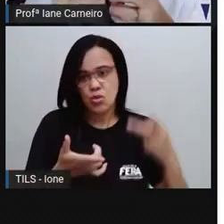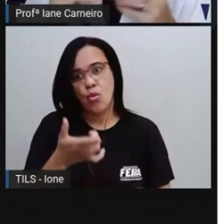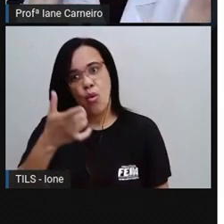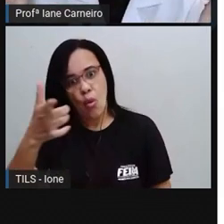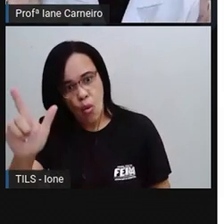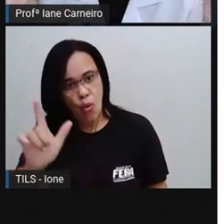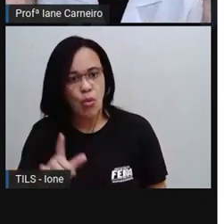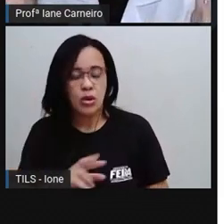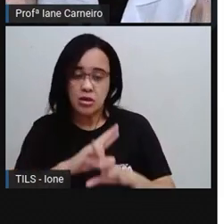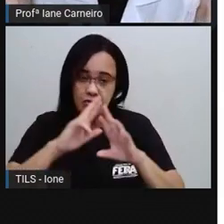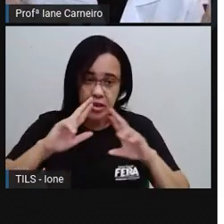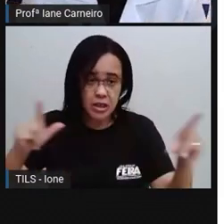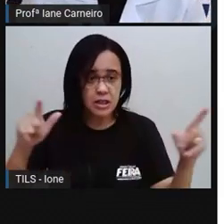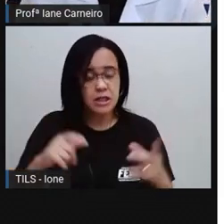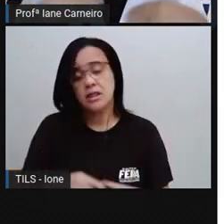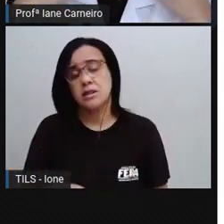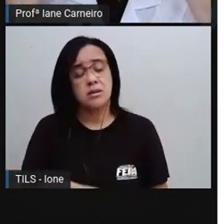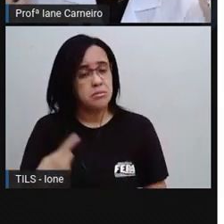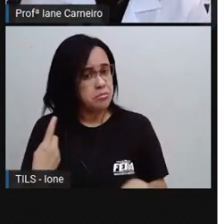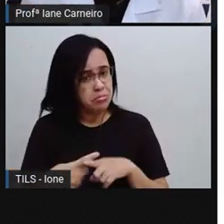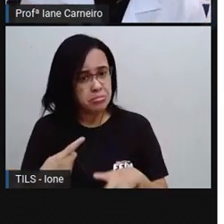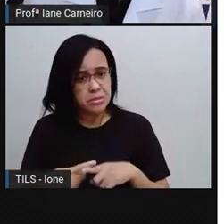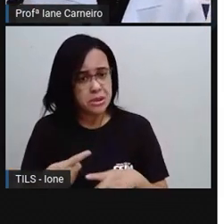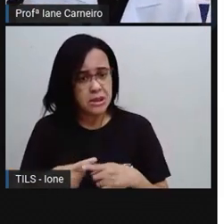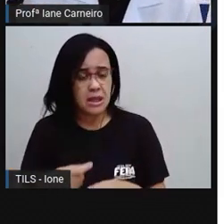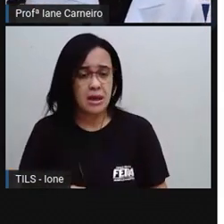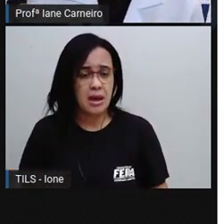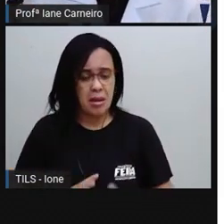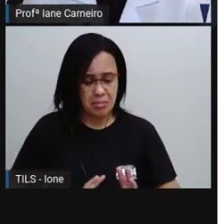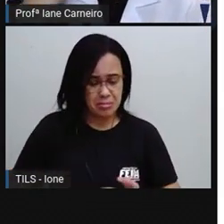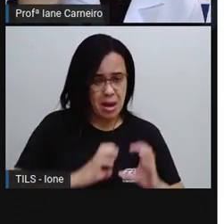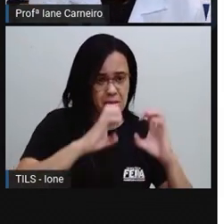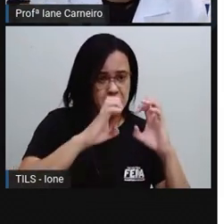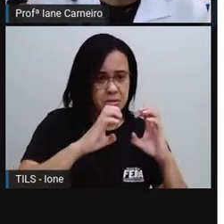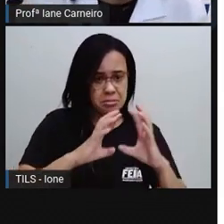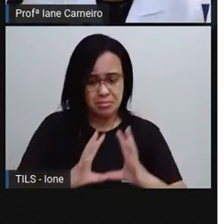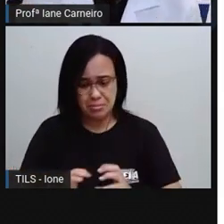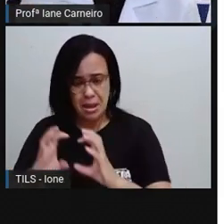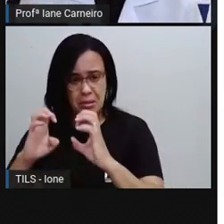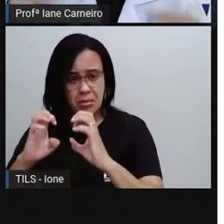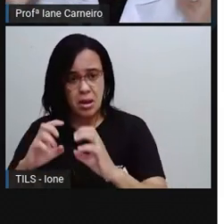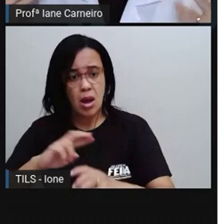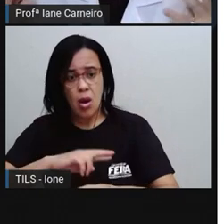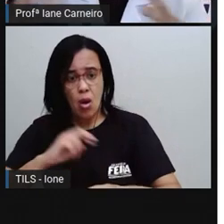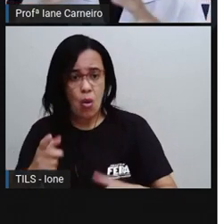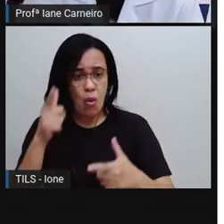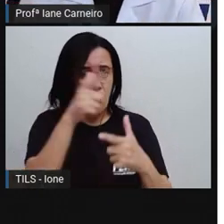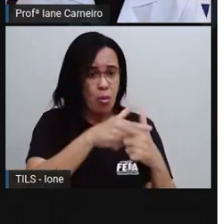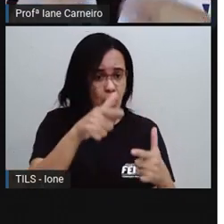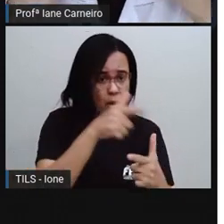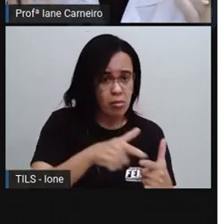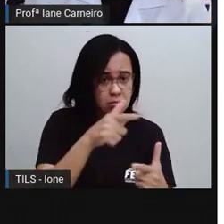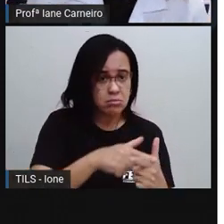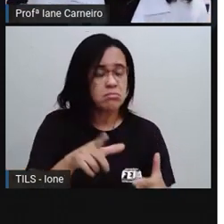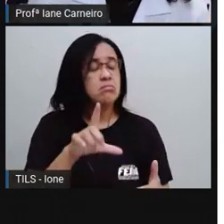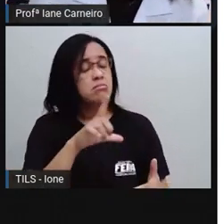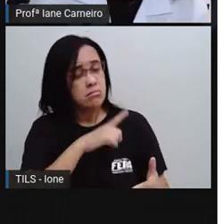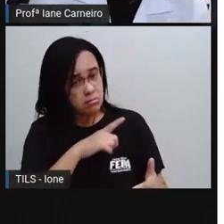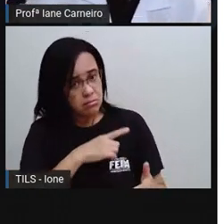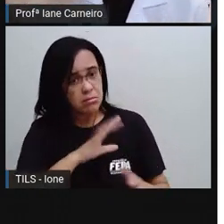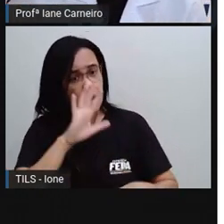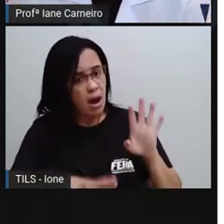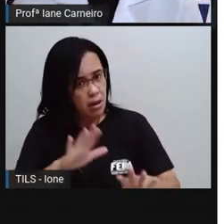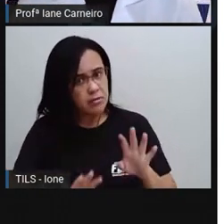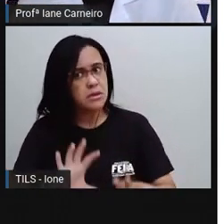Isso faz parte da vida, né? Os conflitos, né? Acontecem. Lá na escola, às vezes, o grupo quer brincar de uma